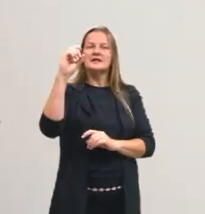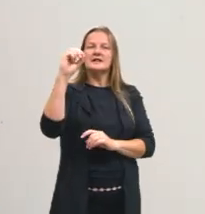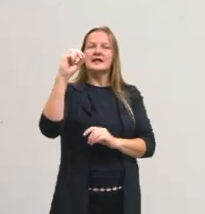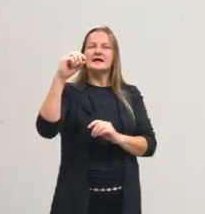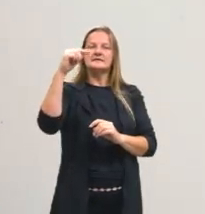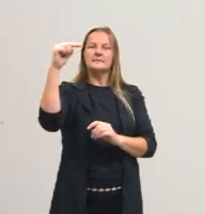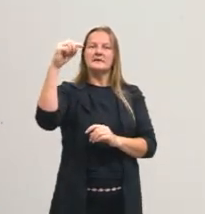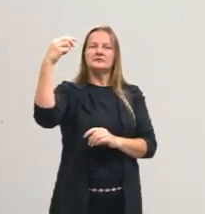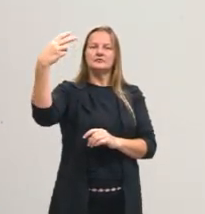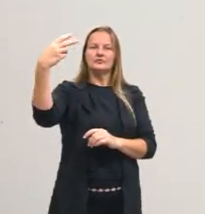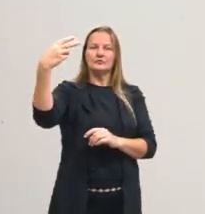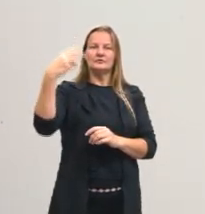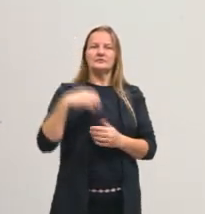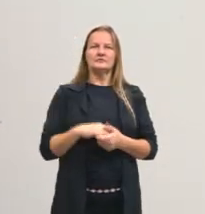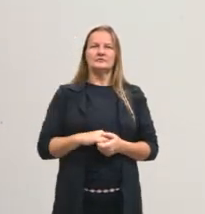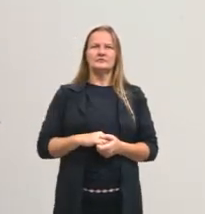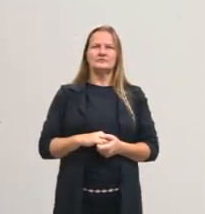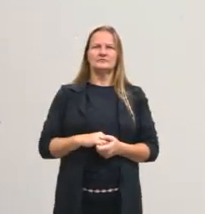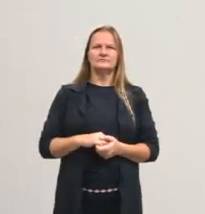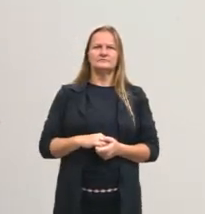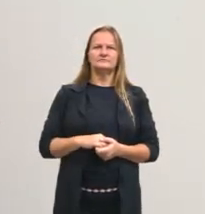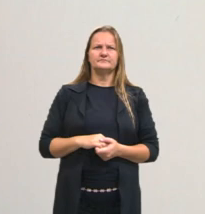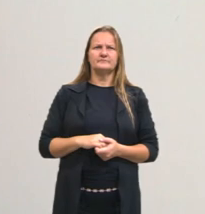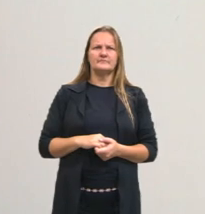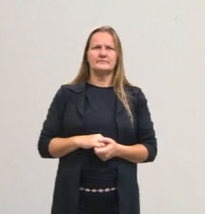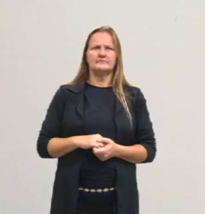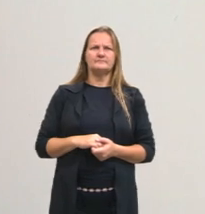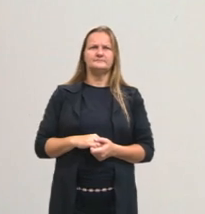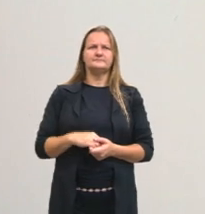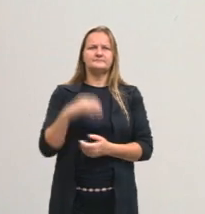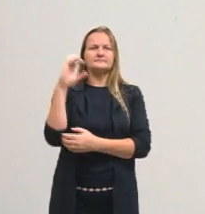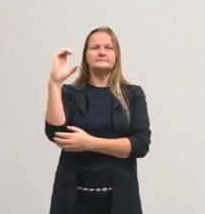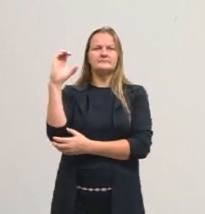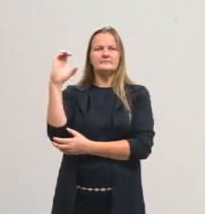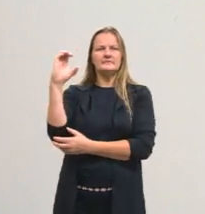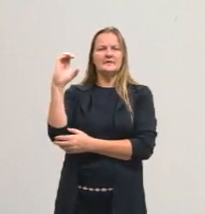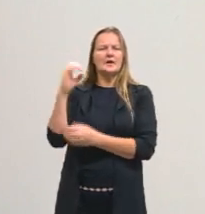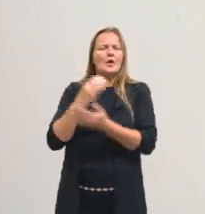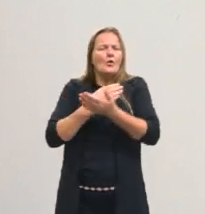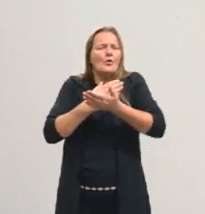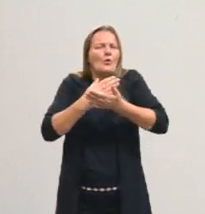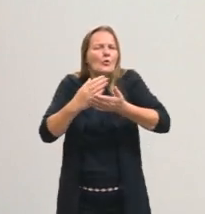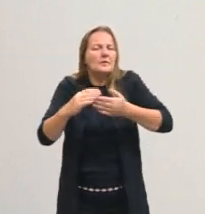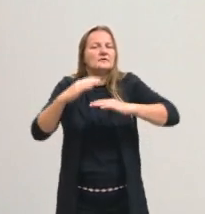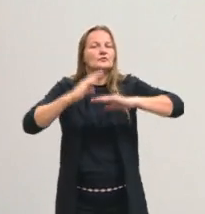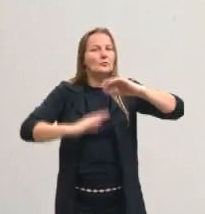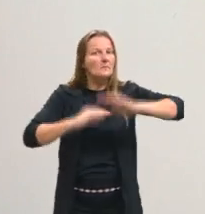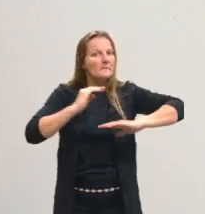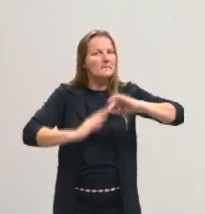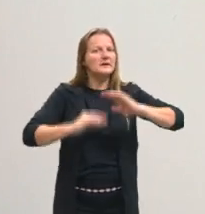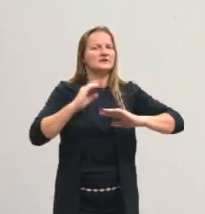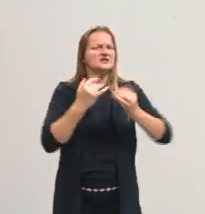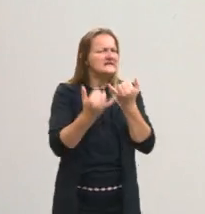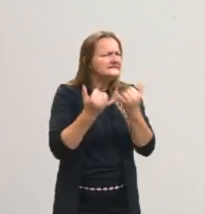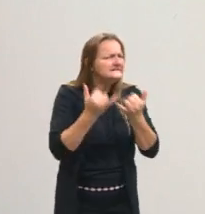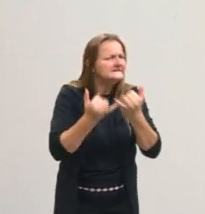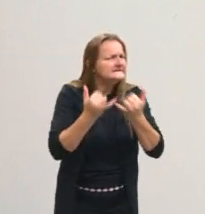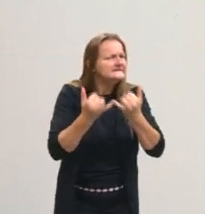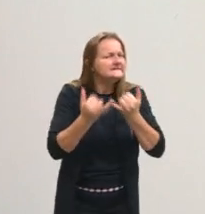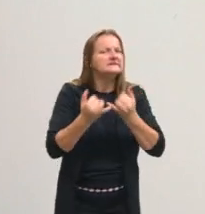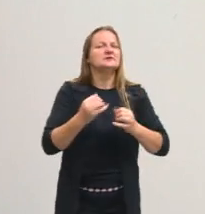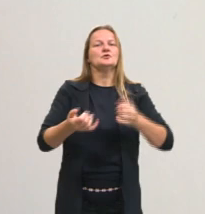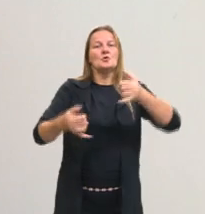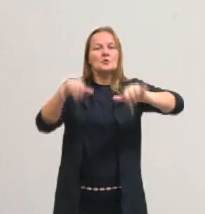Claro que não tem muito como a gente saber isso aqui logo de início, tá? Com a prática, com os exercícios, na